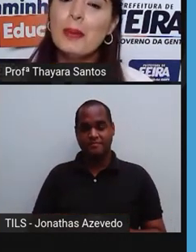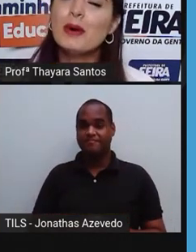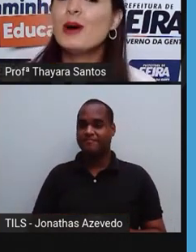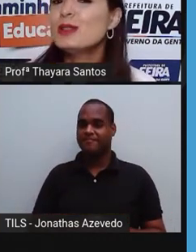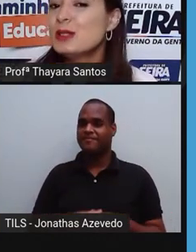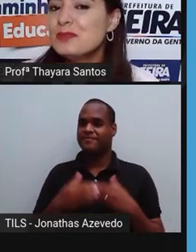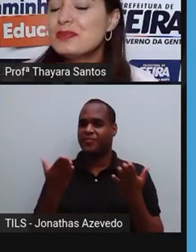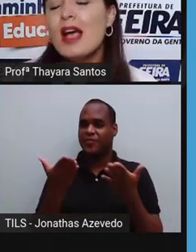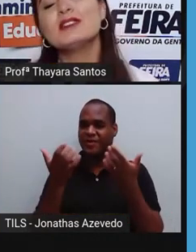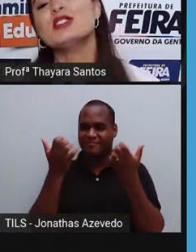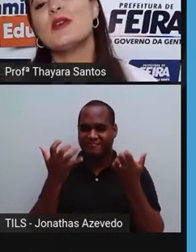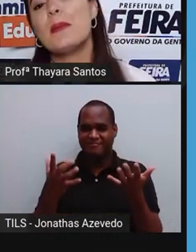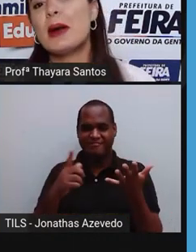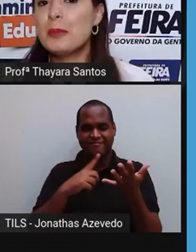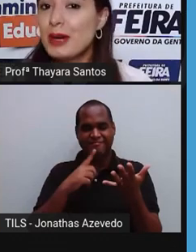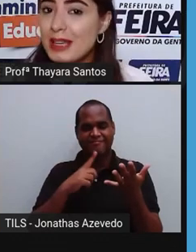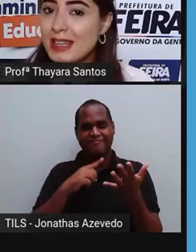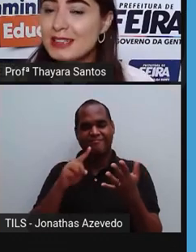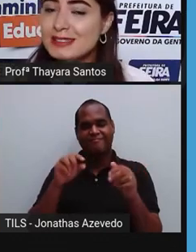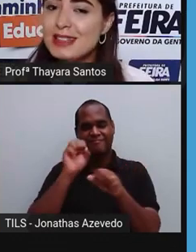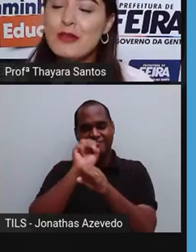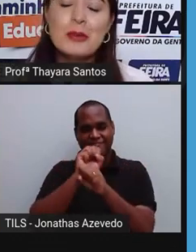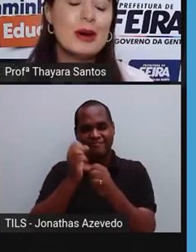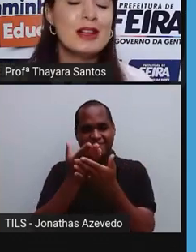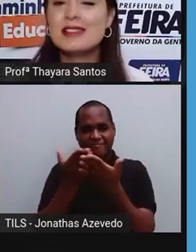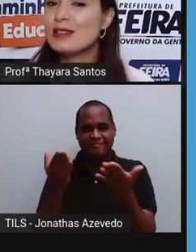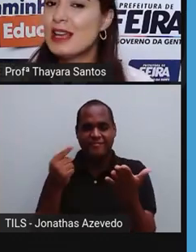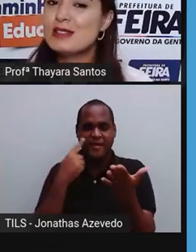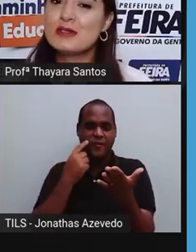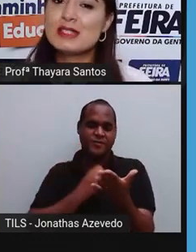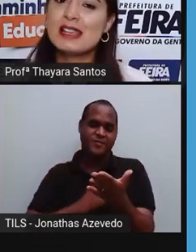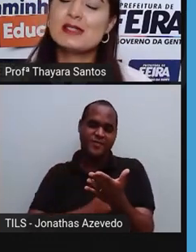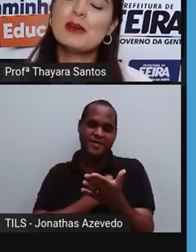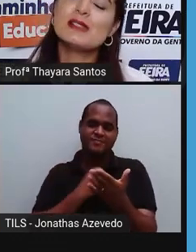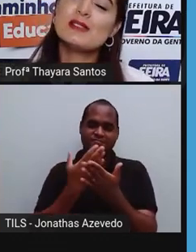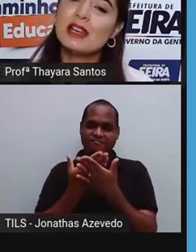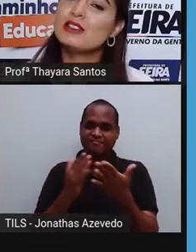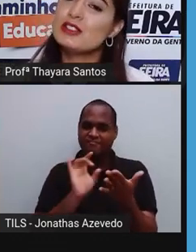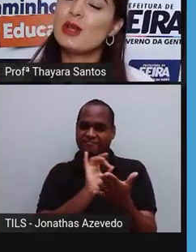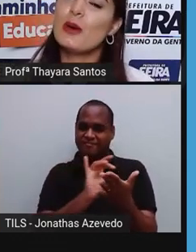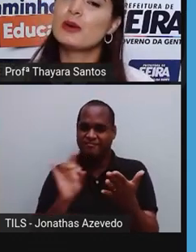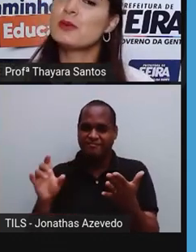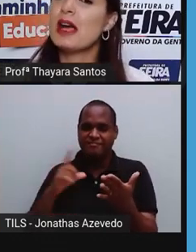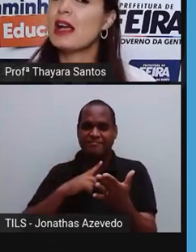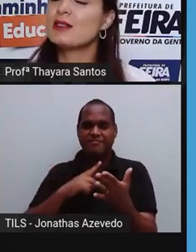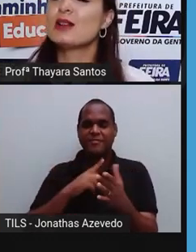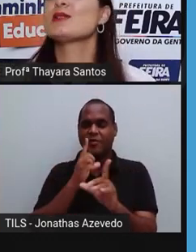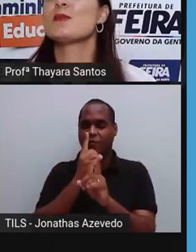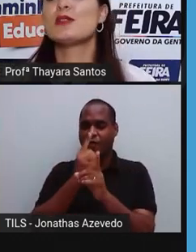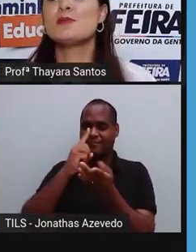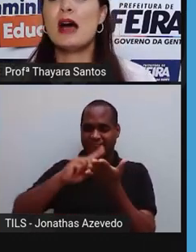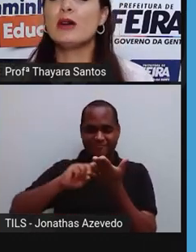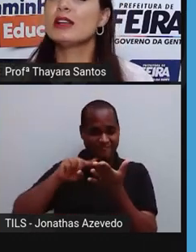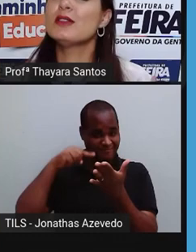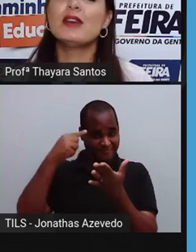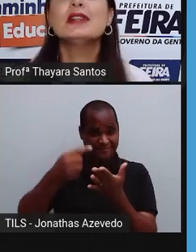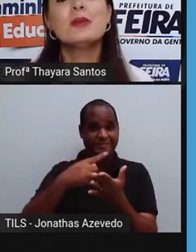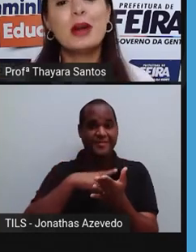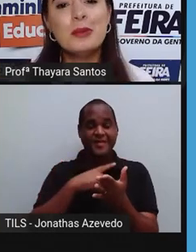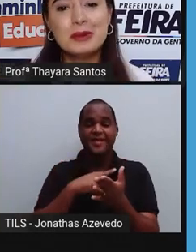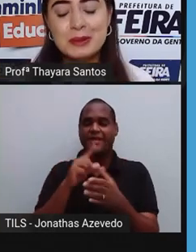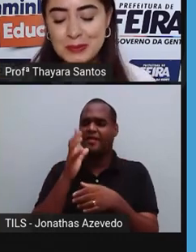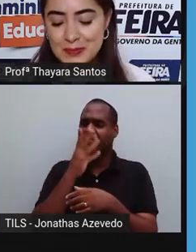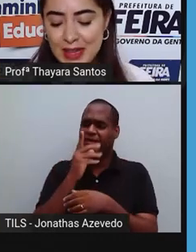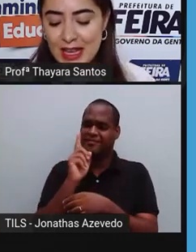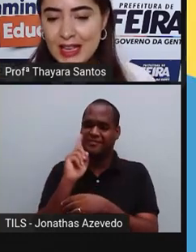Então, por hoje, a gente vai parar por aqui. Eu vou morrer de saudade de vocês, mas eu sei que a gente tem encontro marcado na nossa próxima aula, que não vai